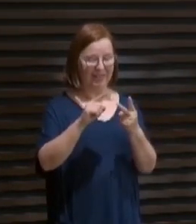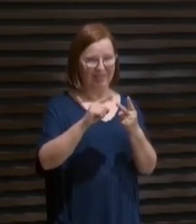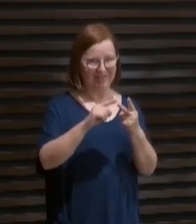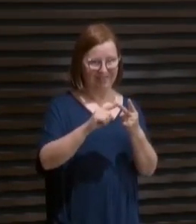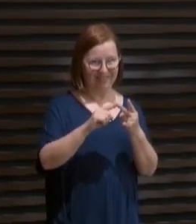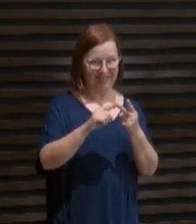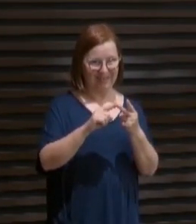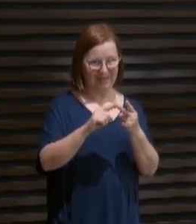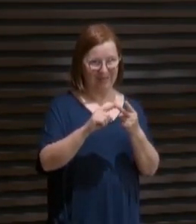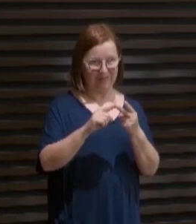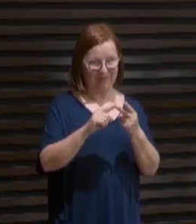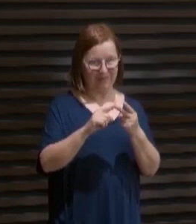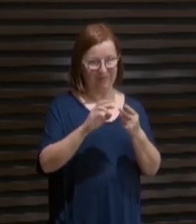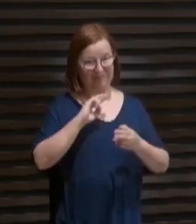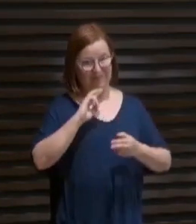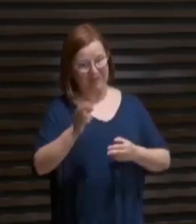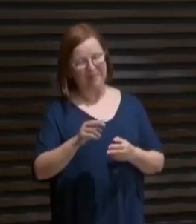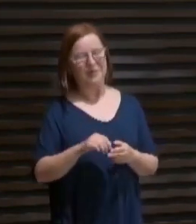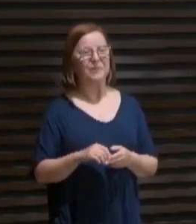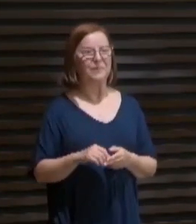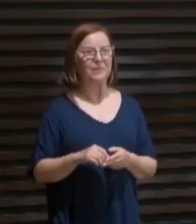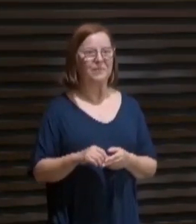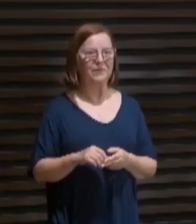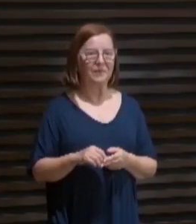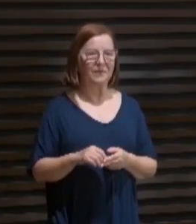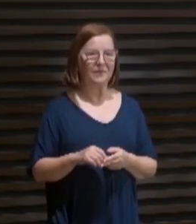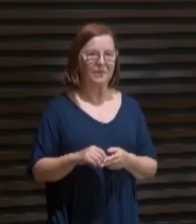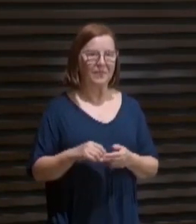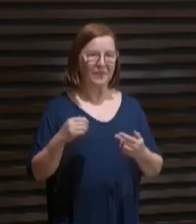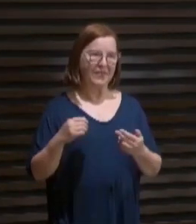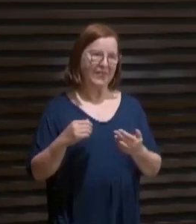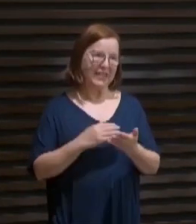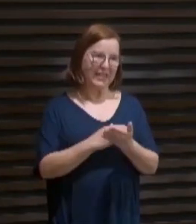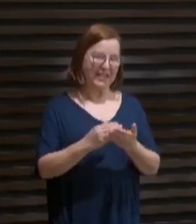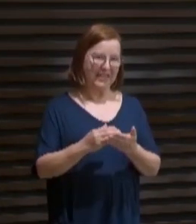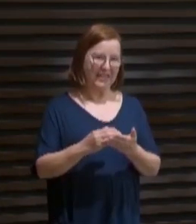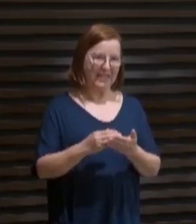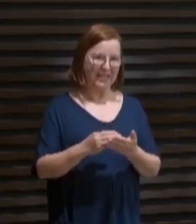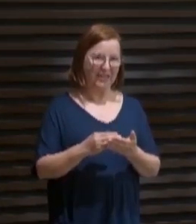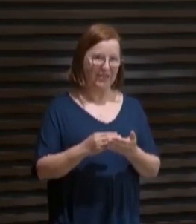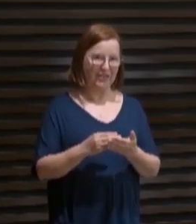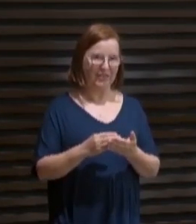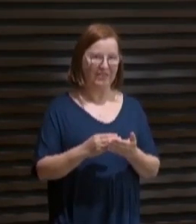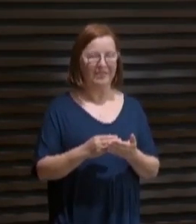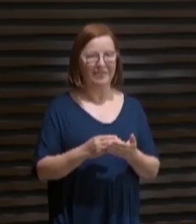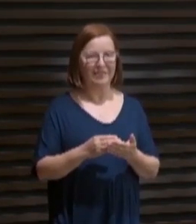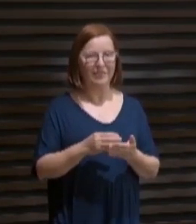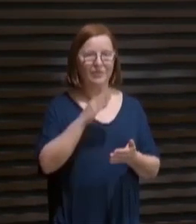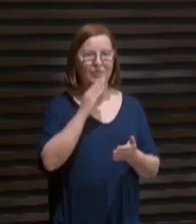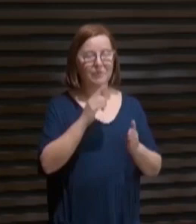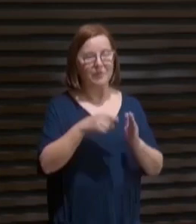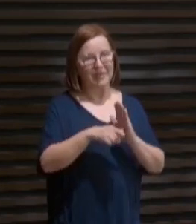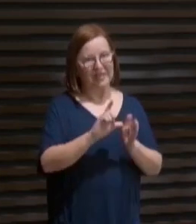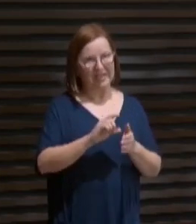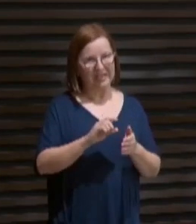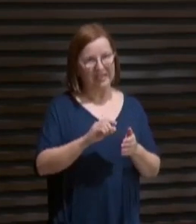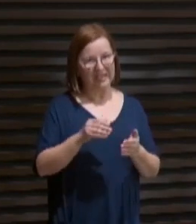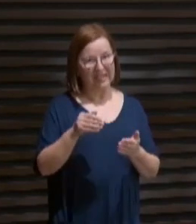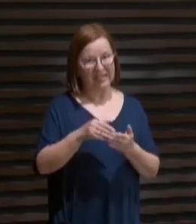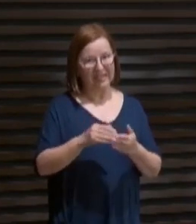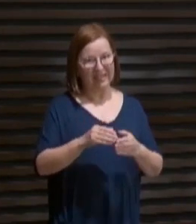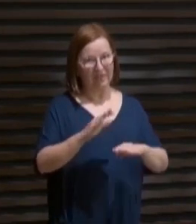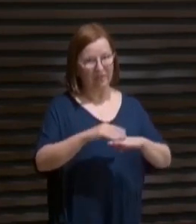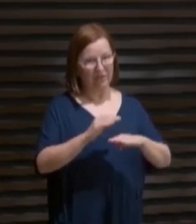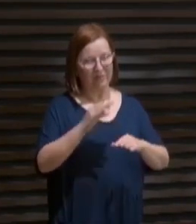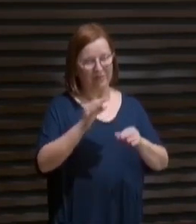o pré-conhecimento, a predestinação, o chamado, a justificação